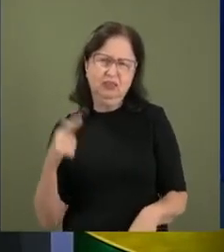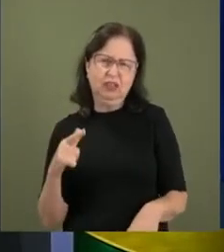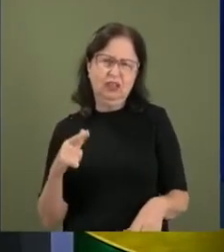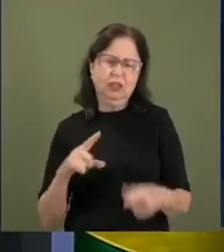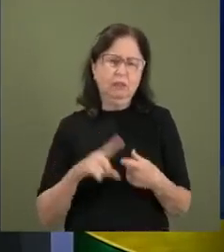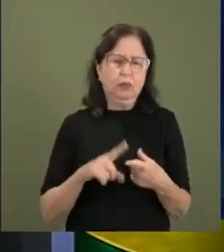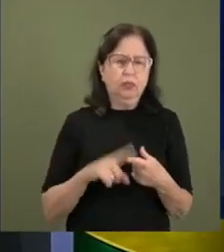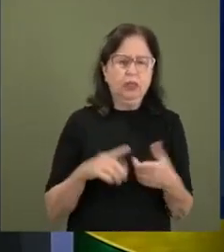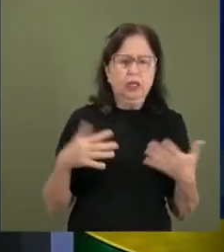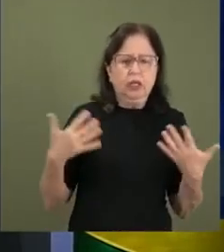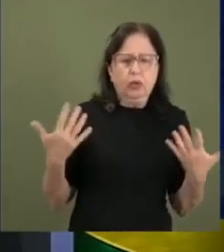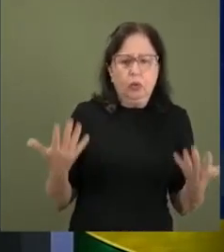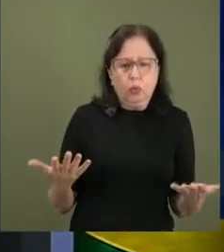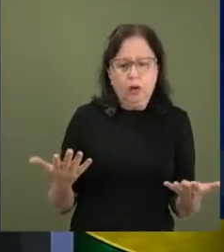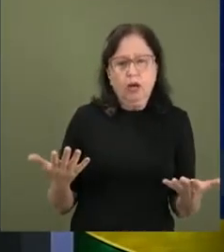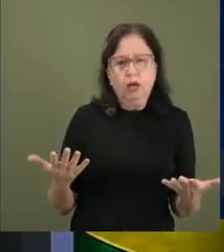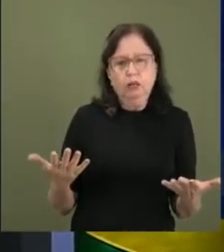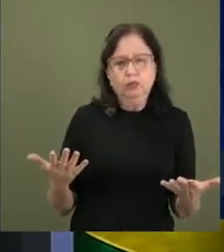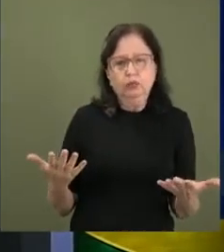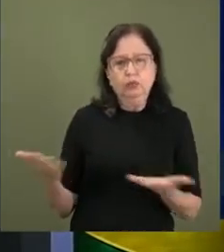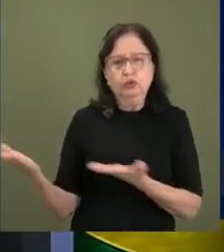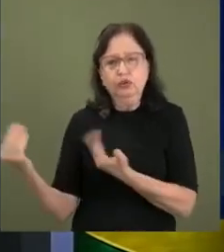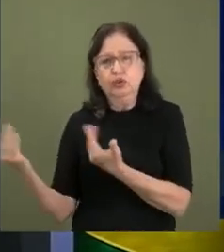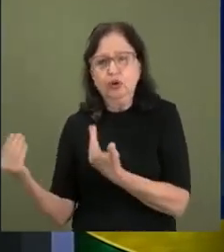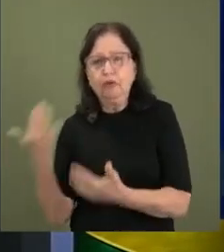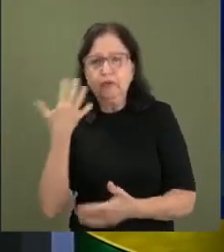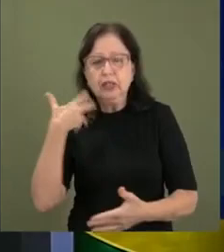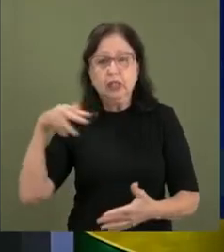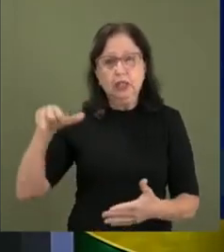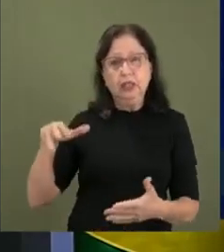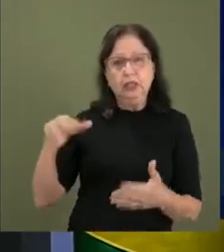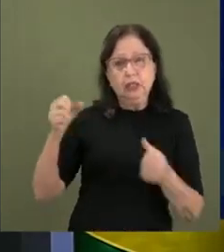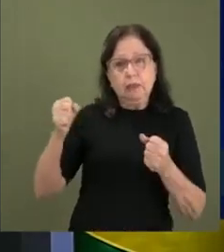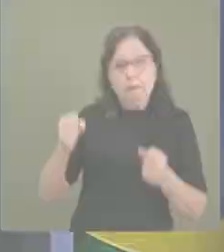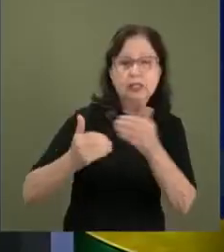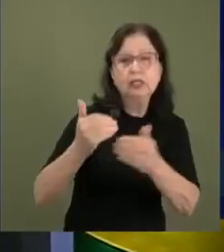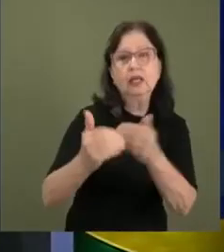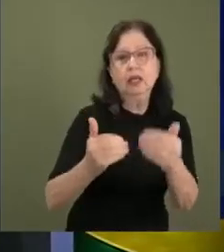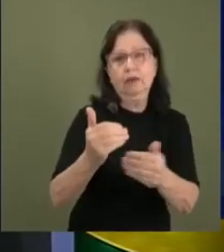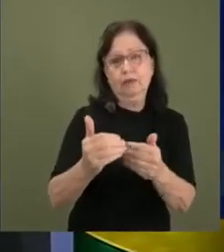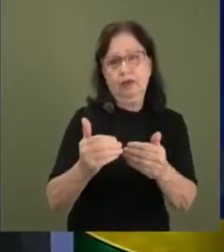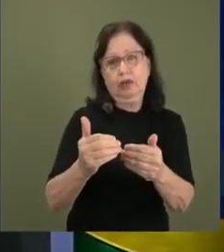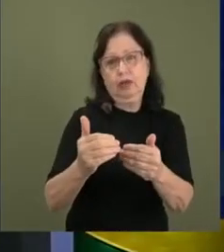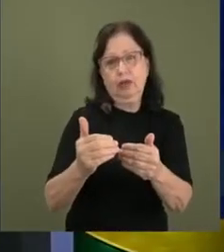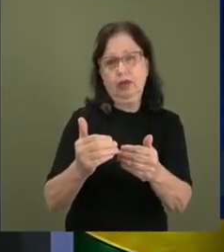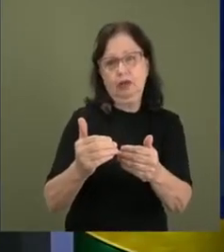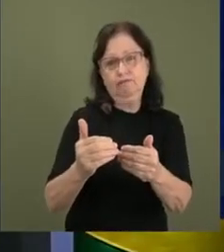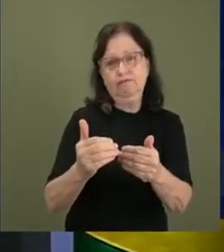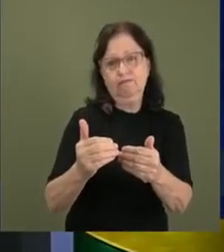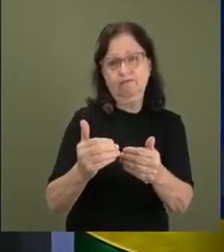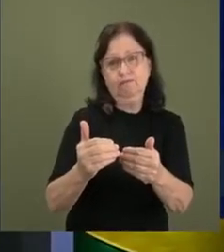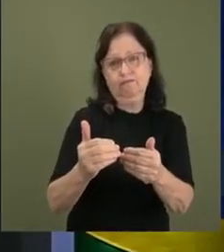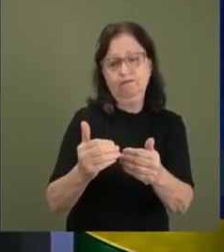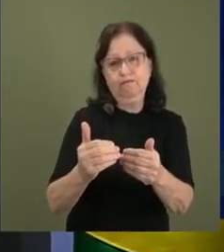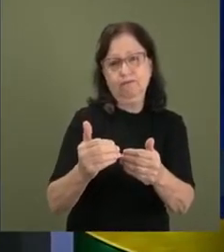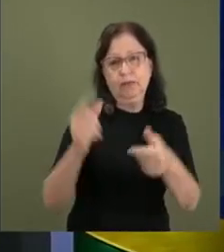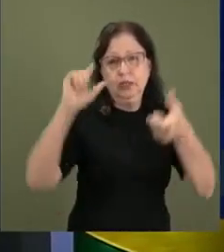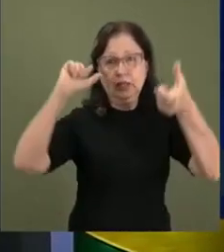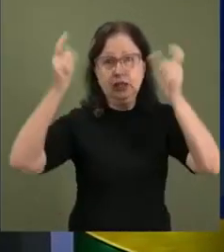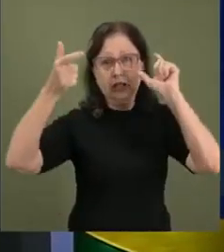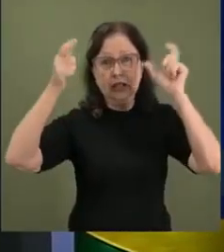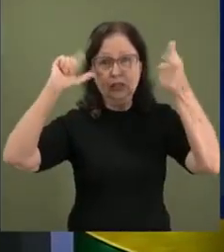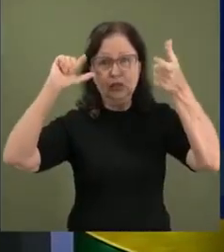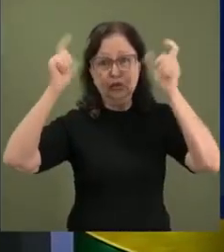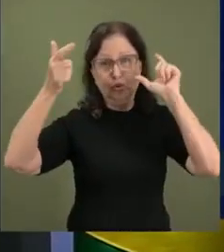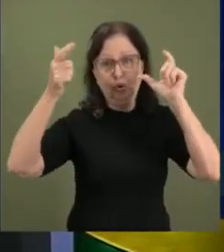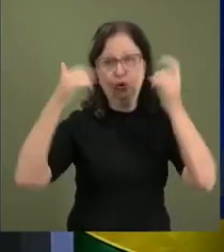está pensando numa pessoa que tem uma probabilidade de desenvolver um tipo de diagnóstico que a gente chama de transtorno de jogo, transtorno